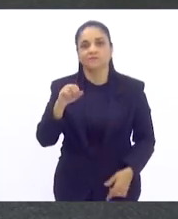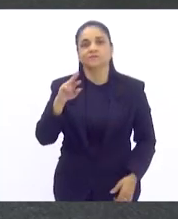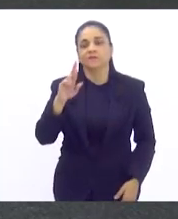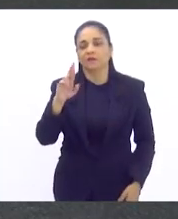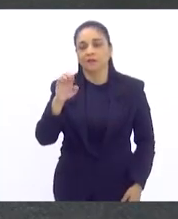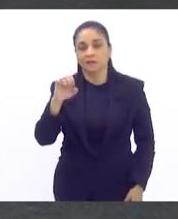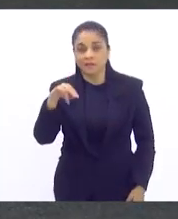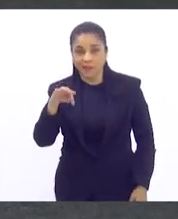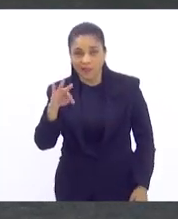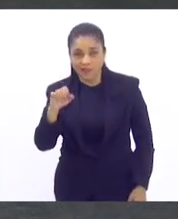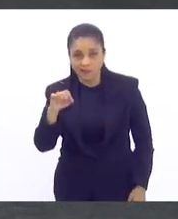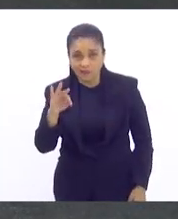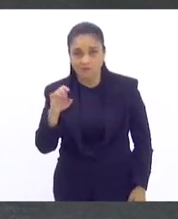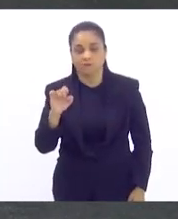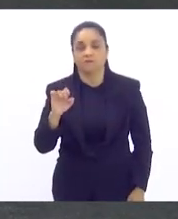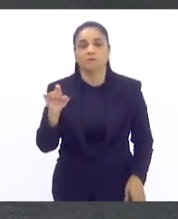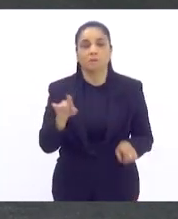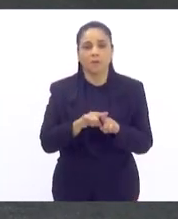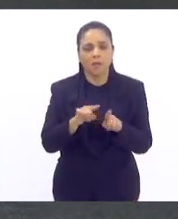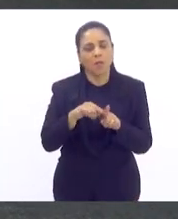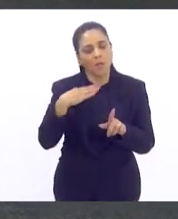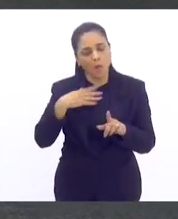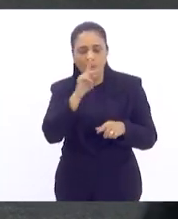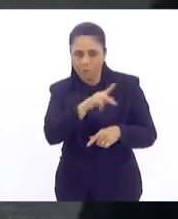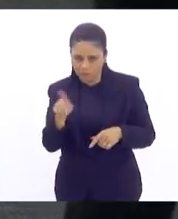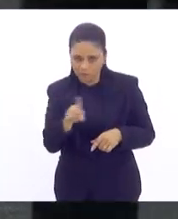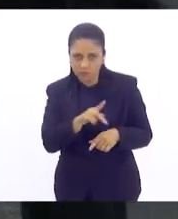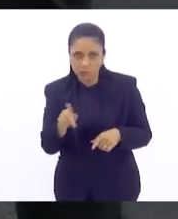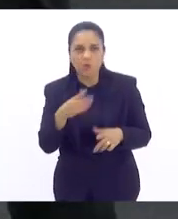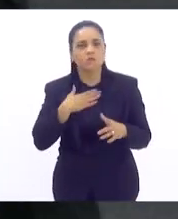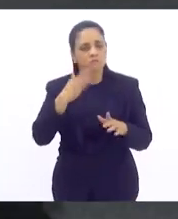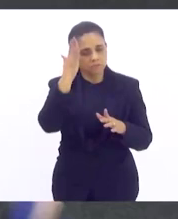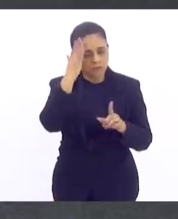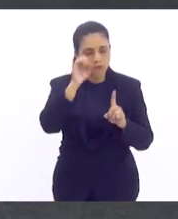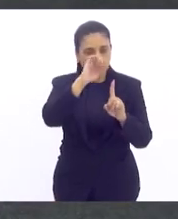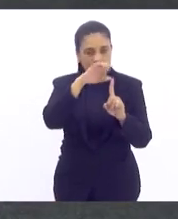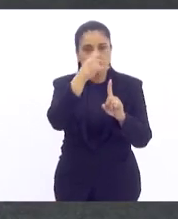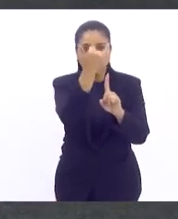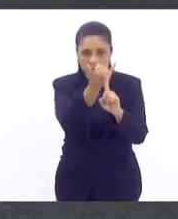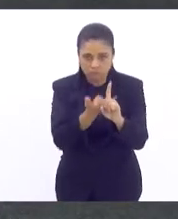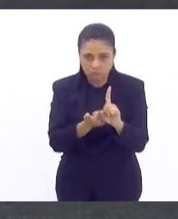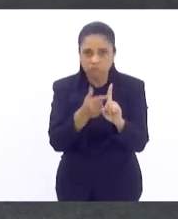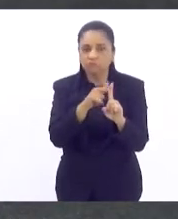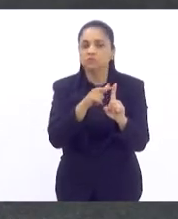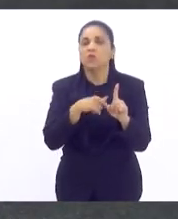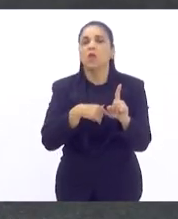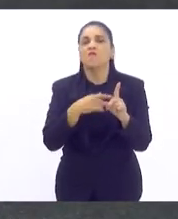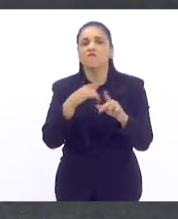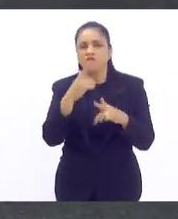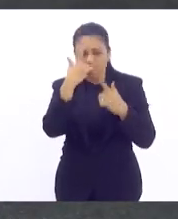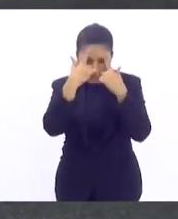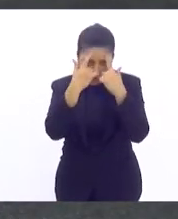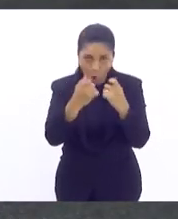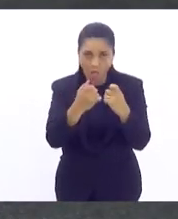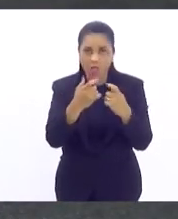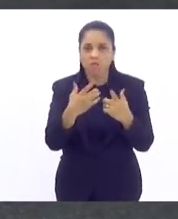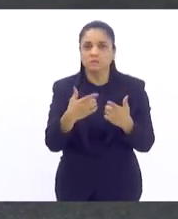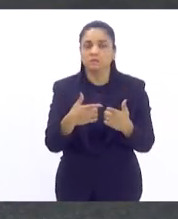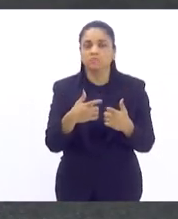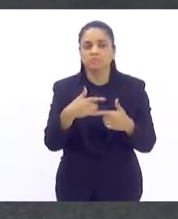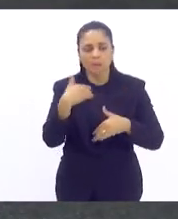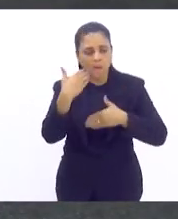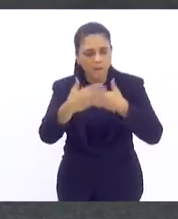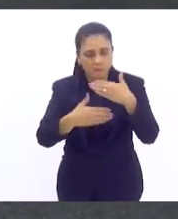Como professora que sou, sei que o bullying, o cyberbullying, são formas de violências que, acumuladas ao passar do tempo,